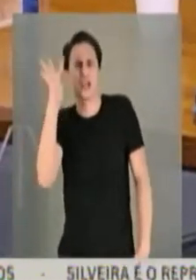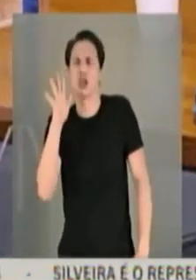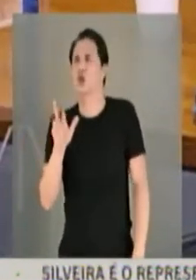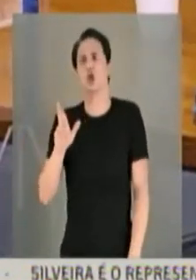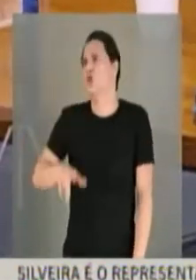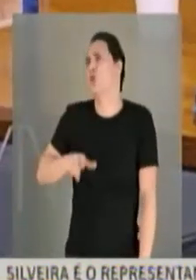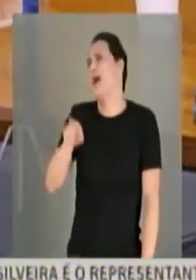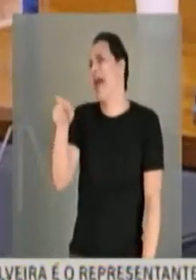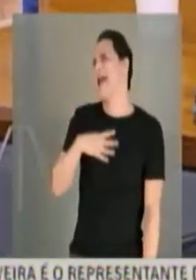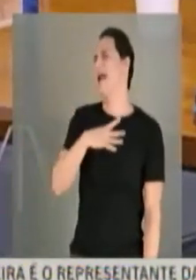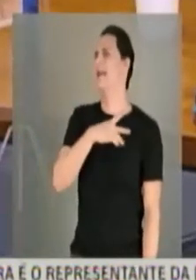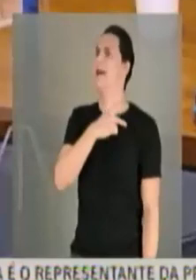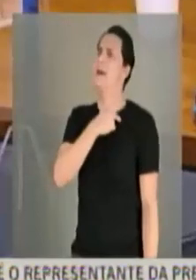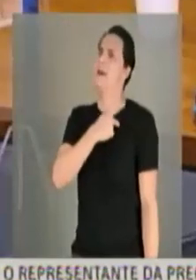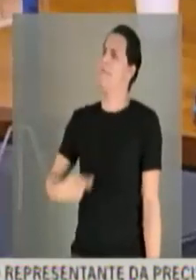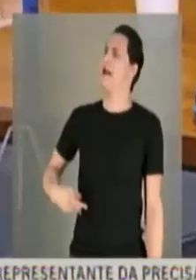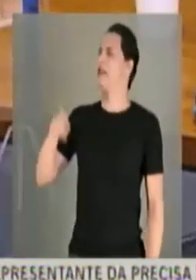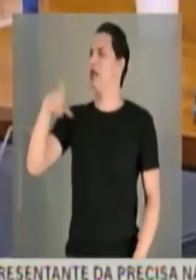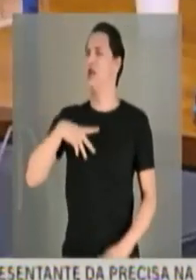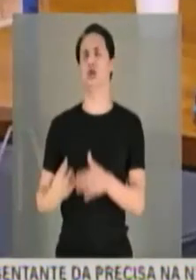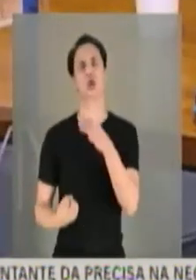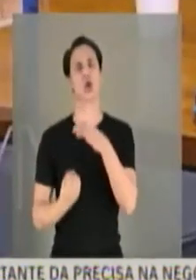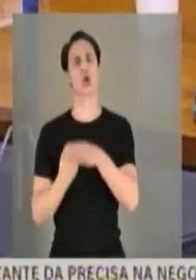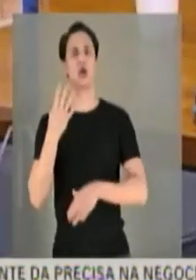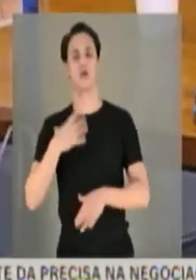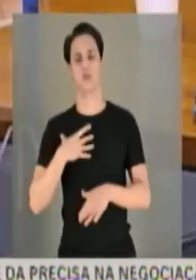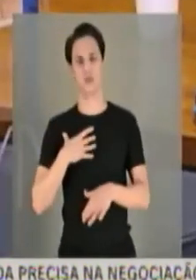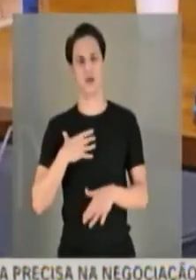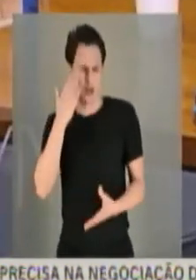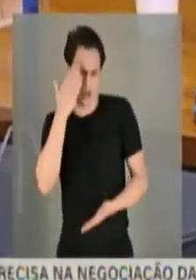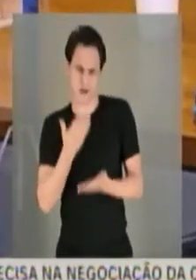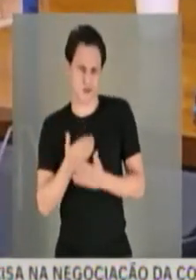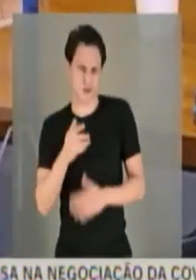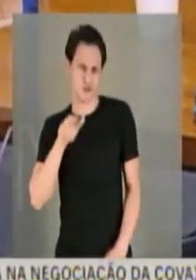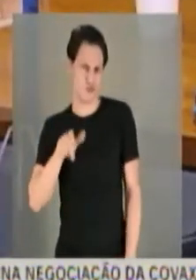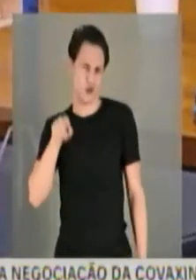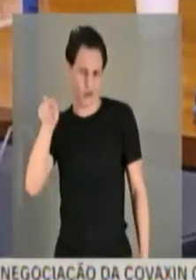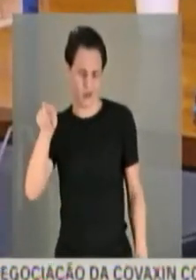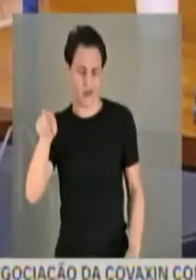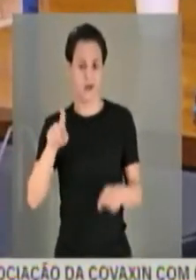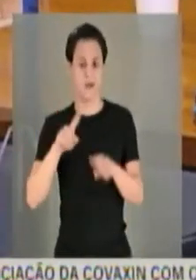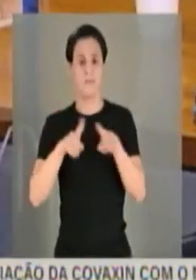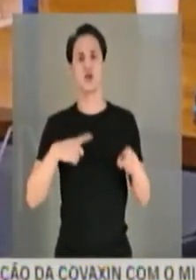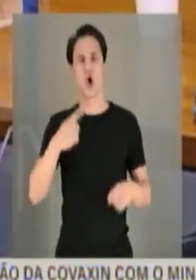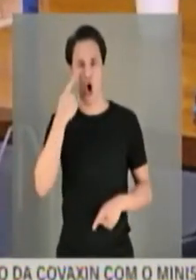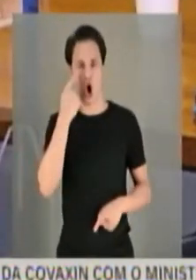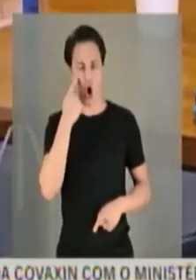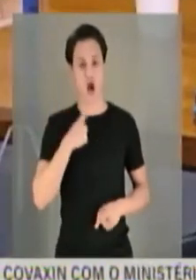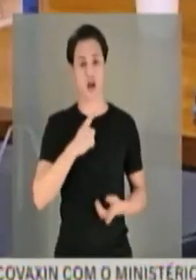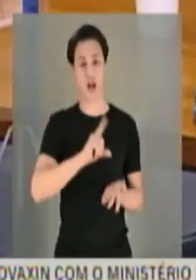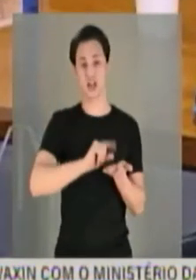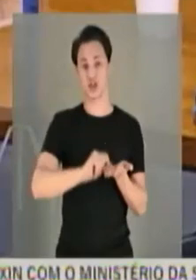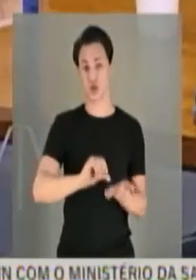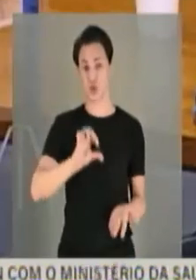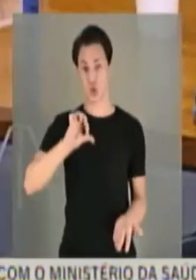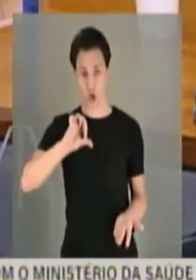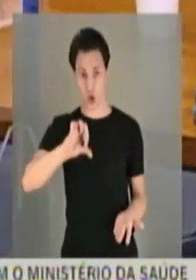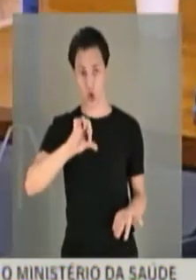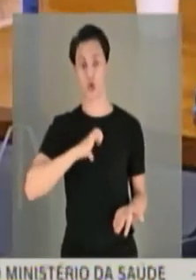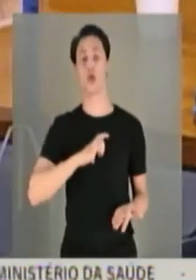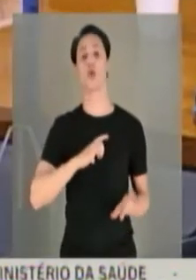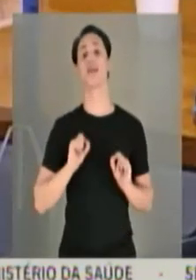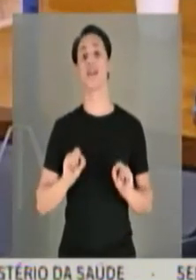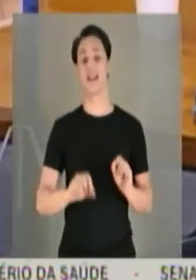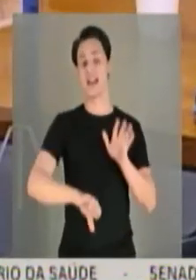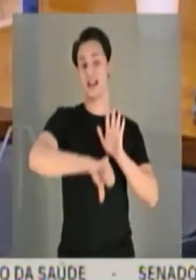documento, e eu acredito que não foi ele que realmente colocou a digital nesse documento. O que diz o artigo 9º também sobre crime de responsabilidade?